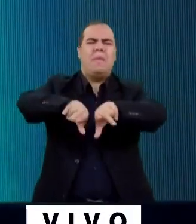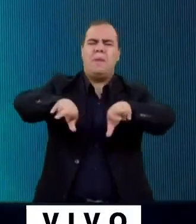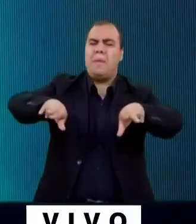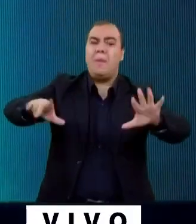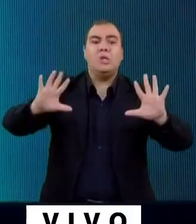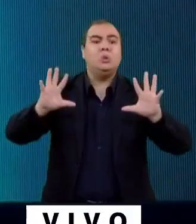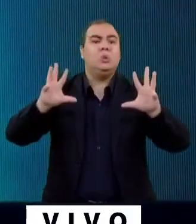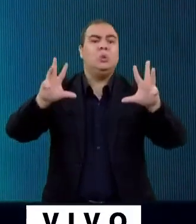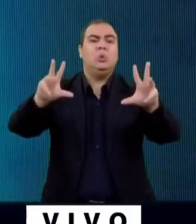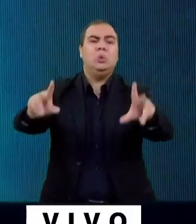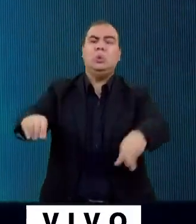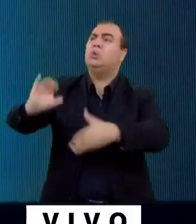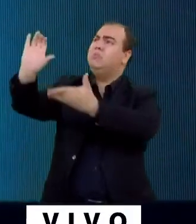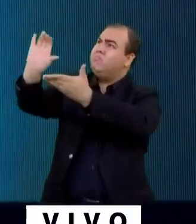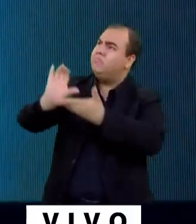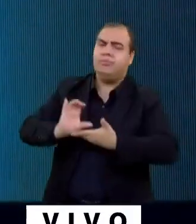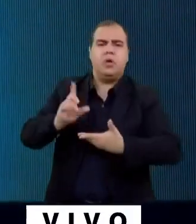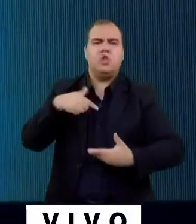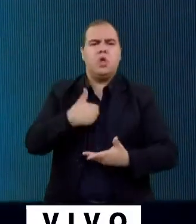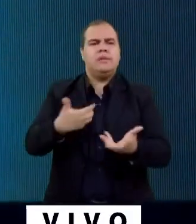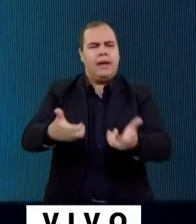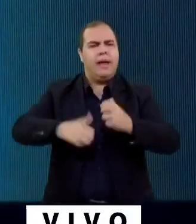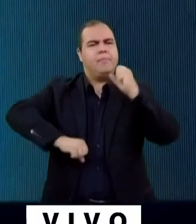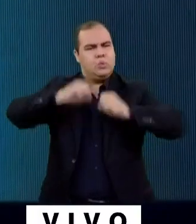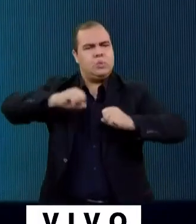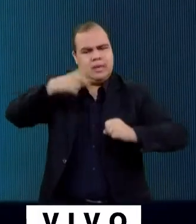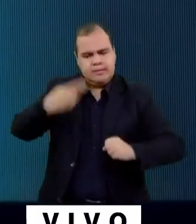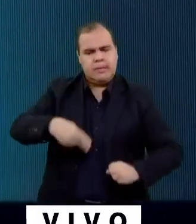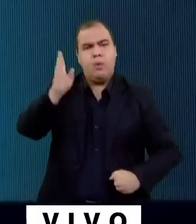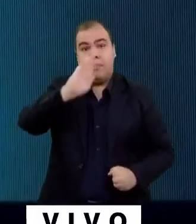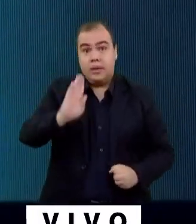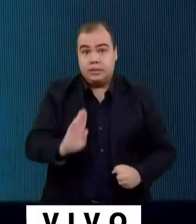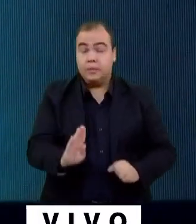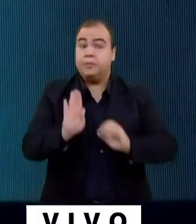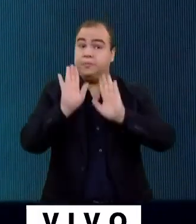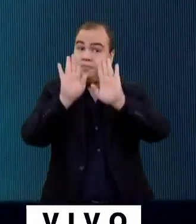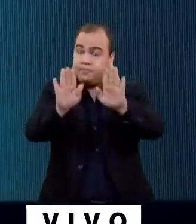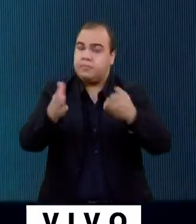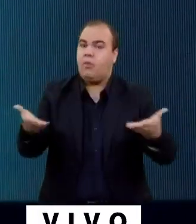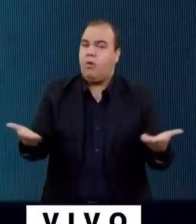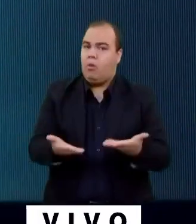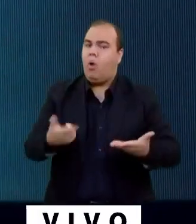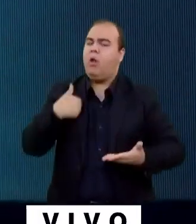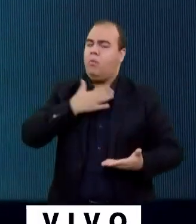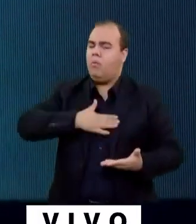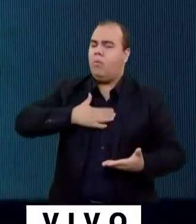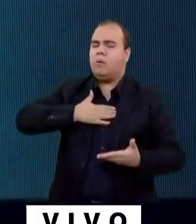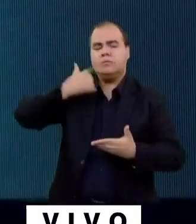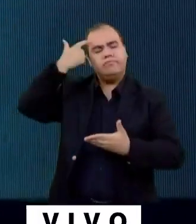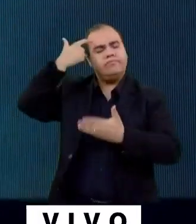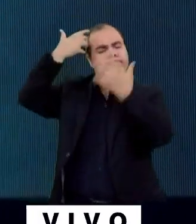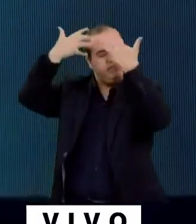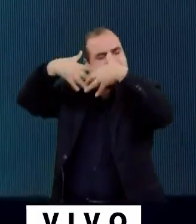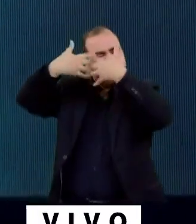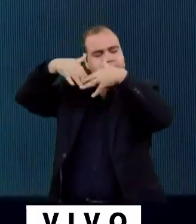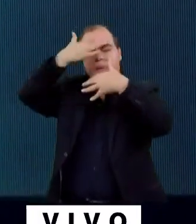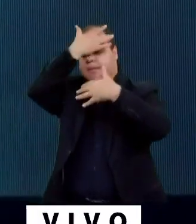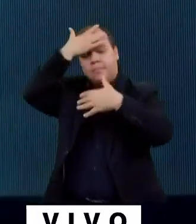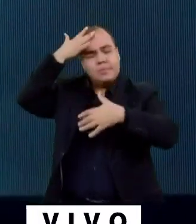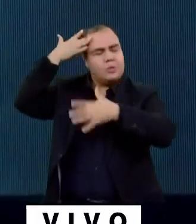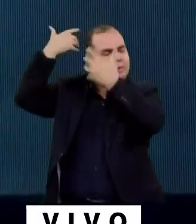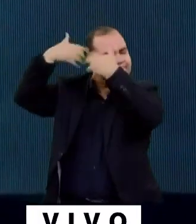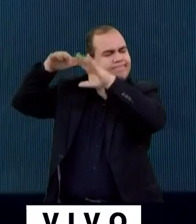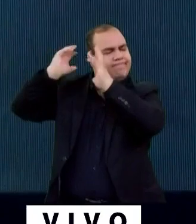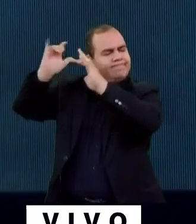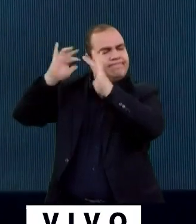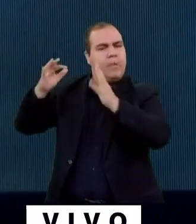Eu tenho uma política para reindustrializar o Brasil. Enquanto isso, deixe que eu lhe diga que eu gosto de refletir com as pessoas para que elas entendam o quanto é